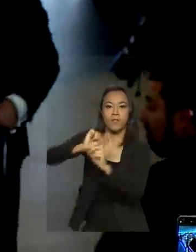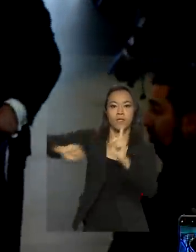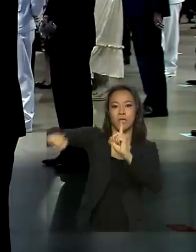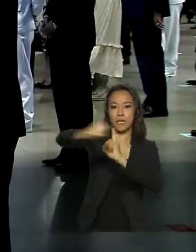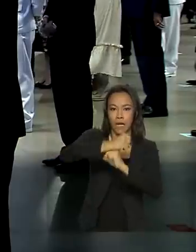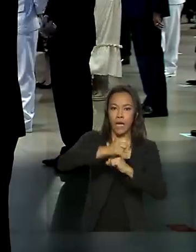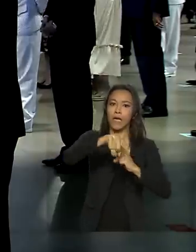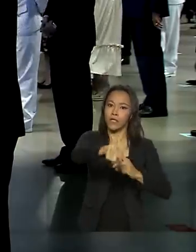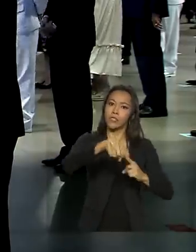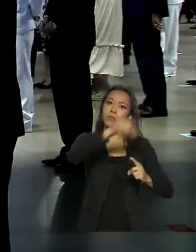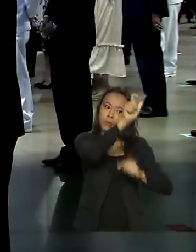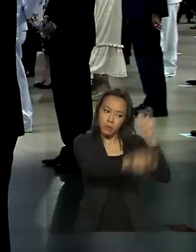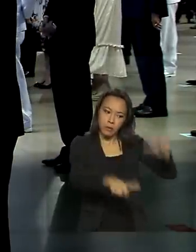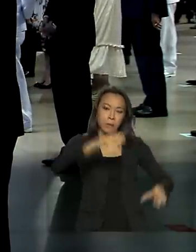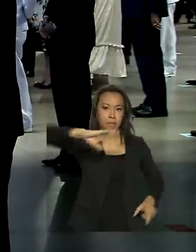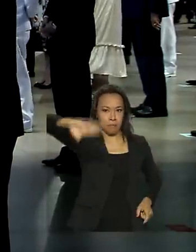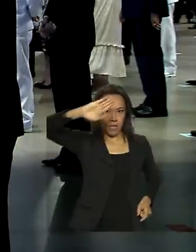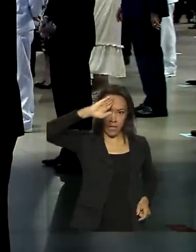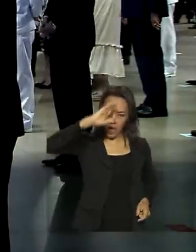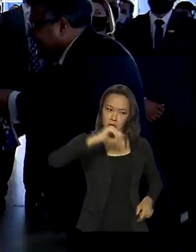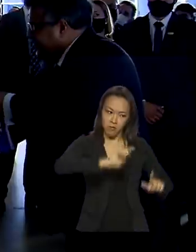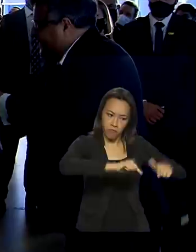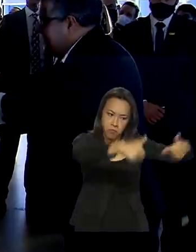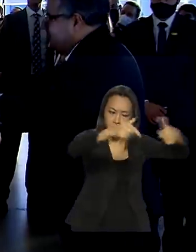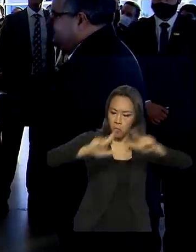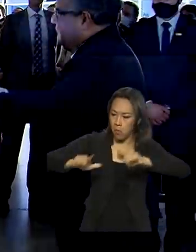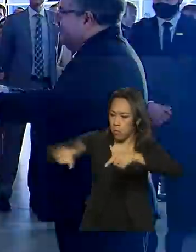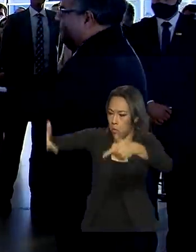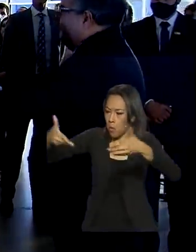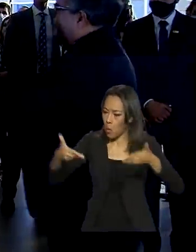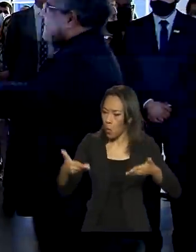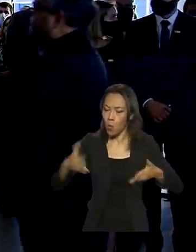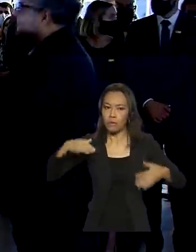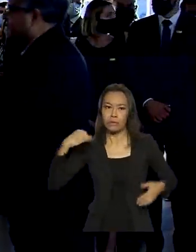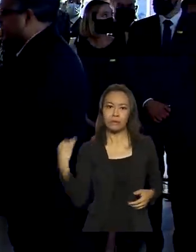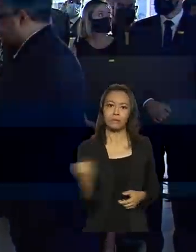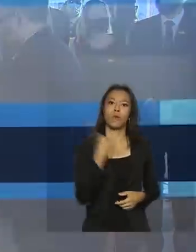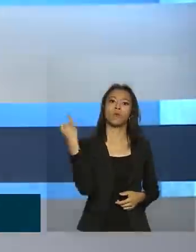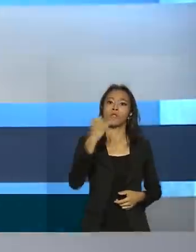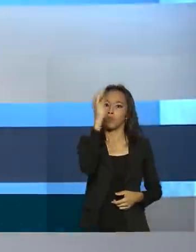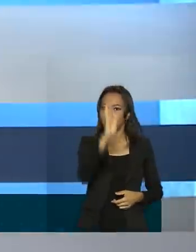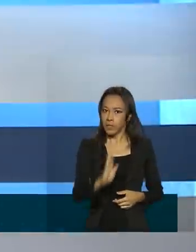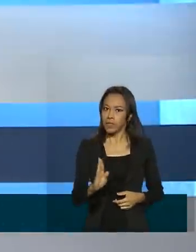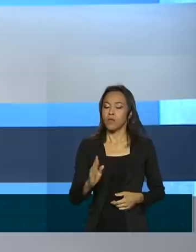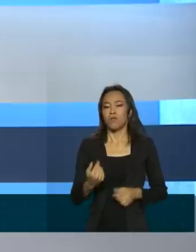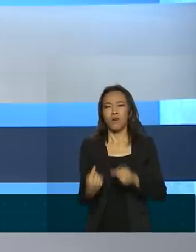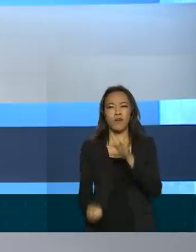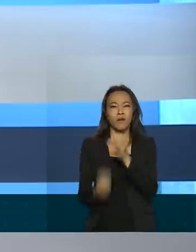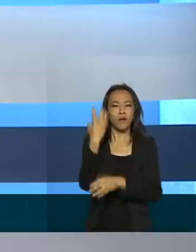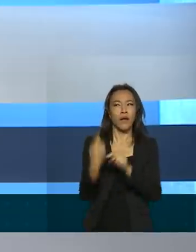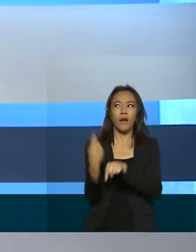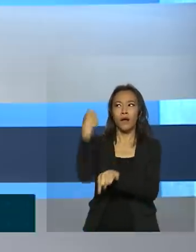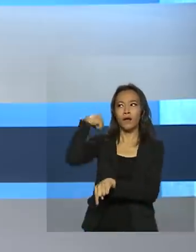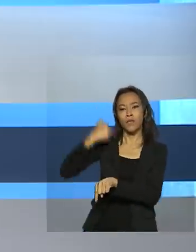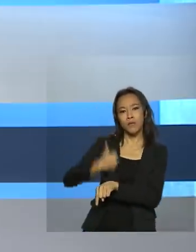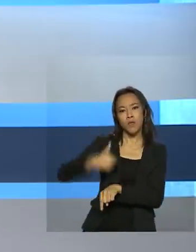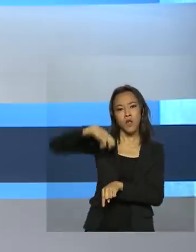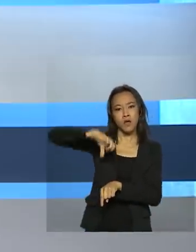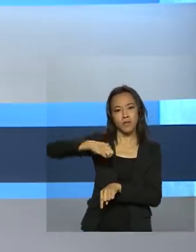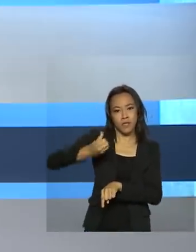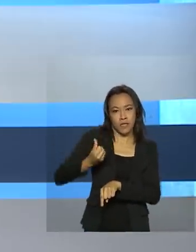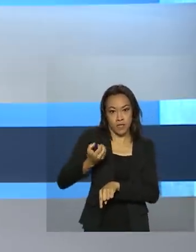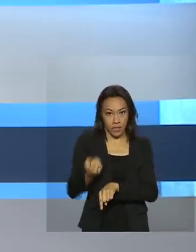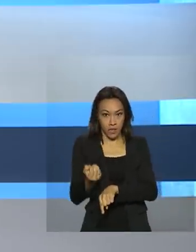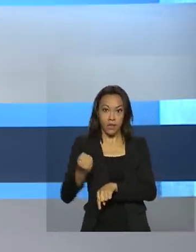que desenvolveram ações e feitos cívicos relevantes para o Brasil. Criada na década de 60, a condecoração